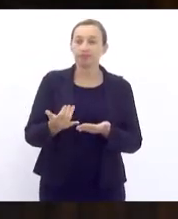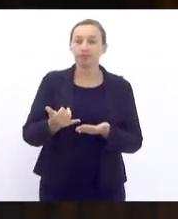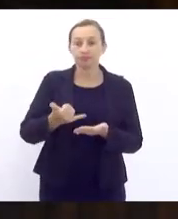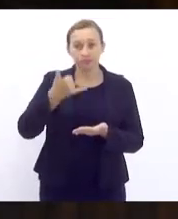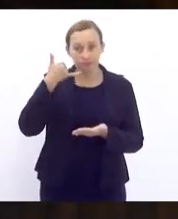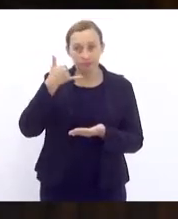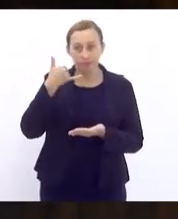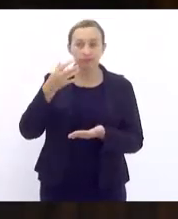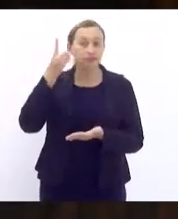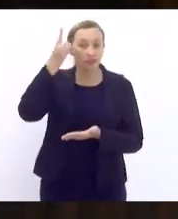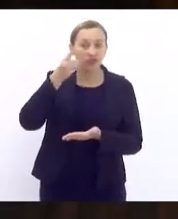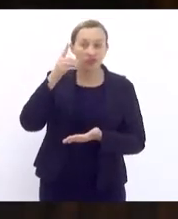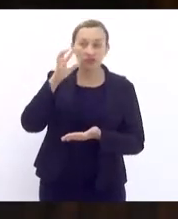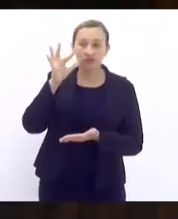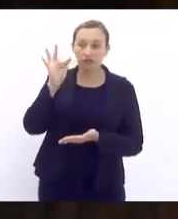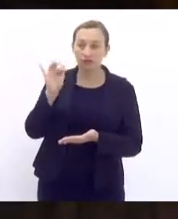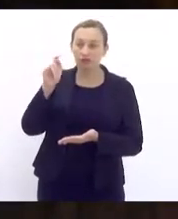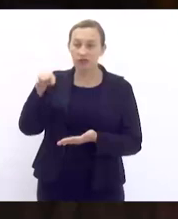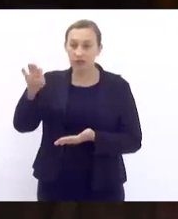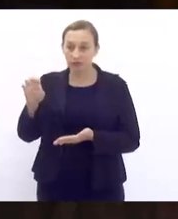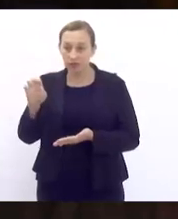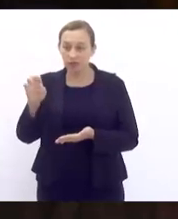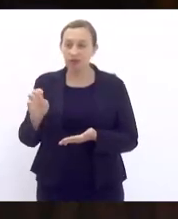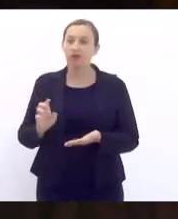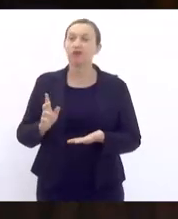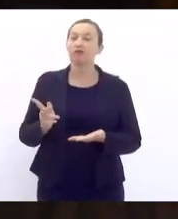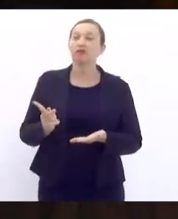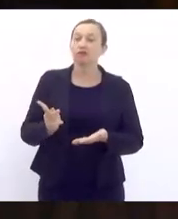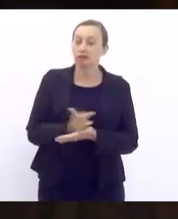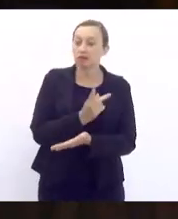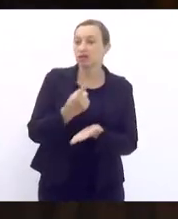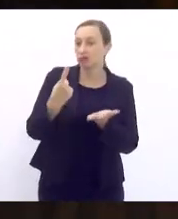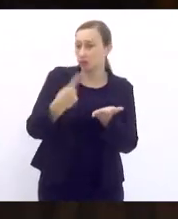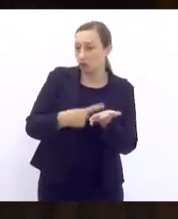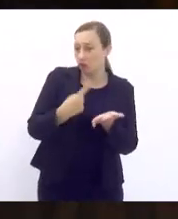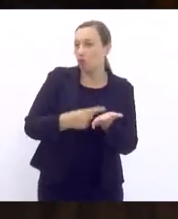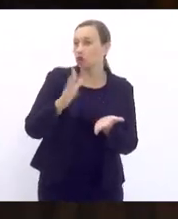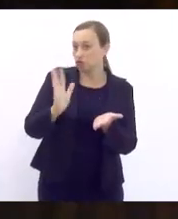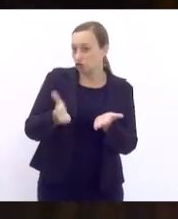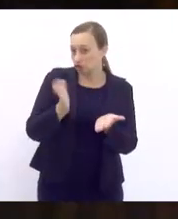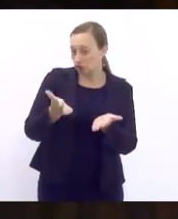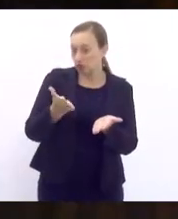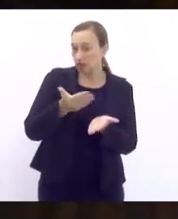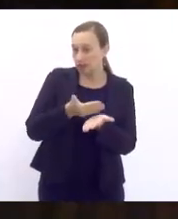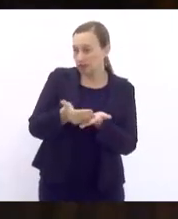deputado Felipe Soares, certamente ocorrerá por conta desse acordo já prévio.